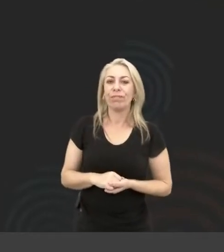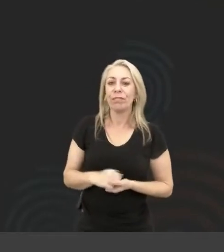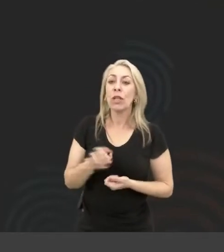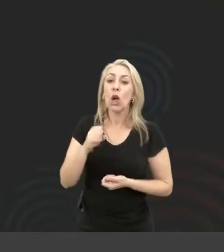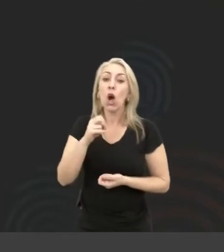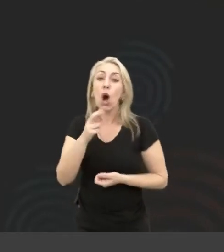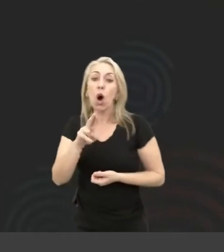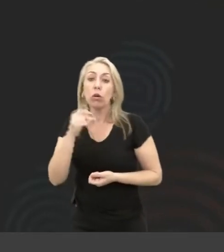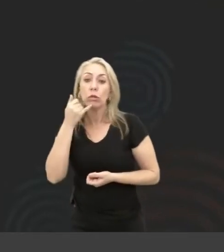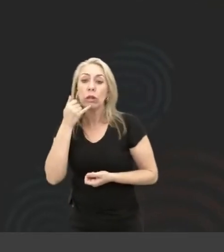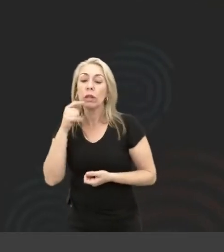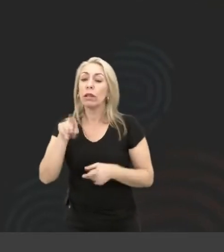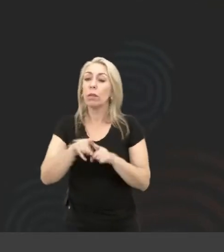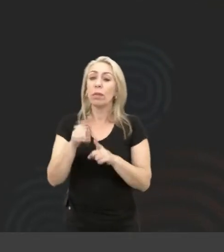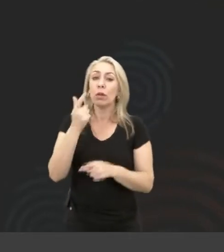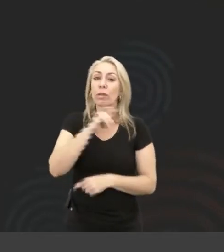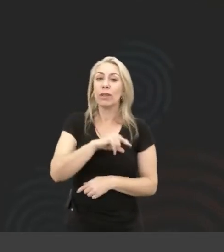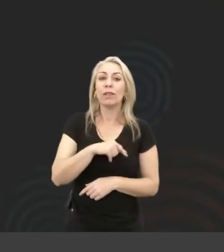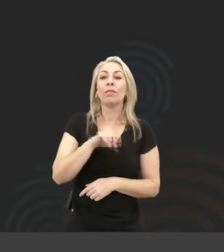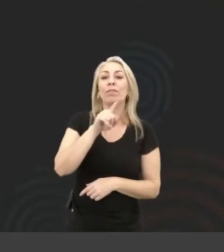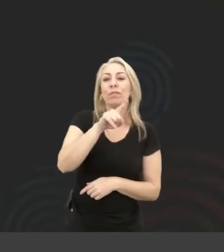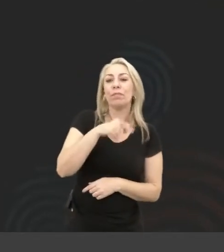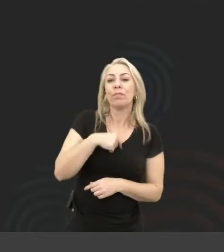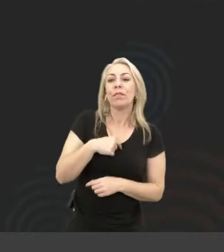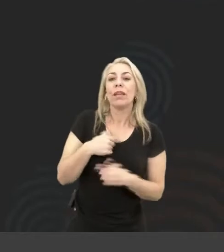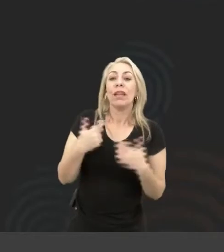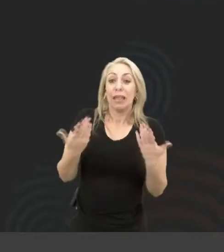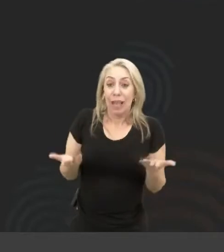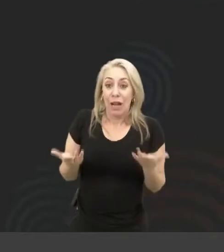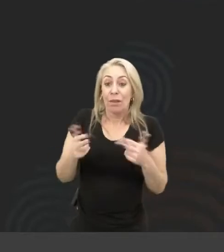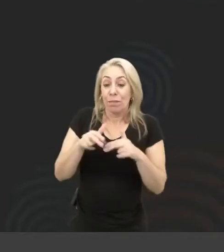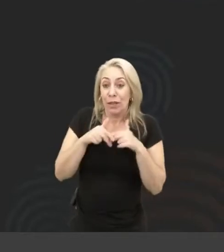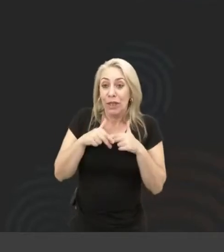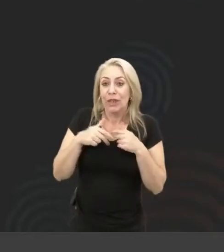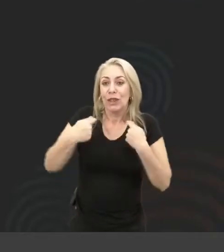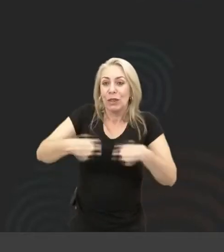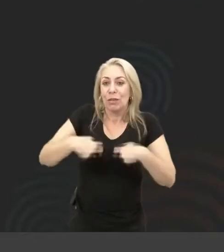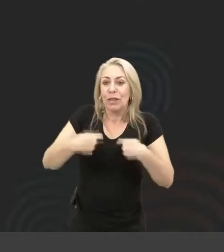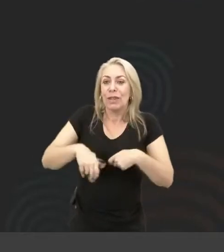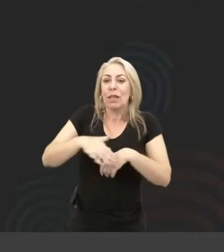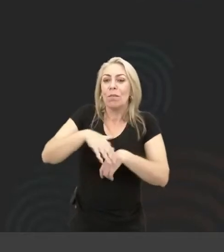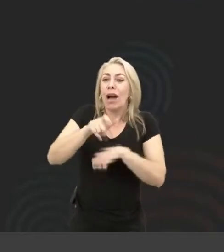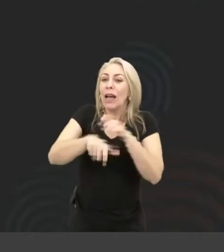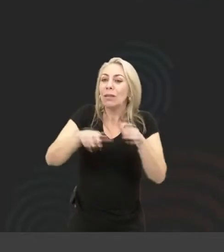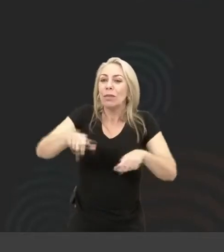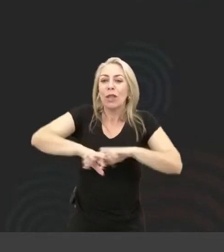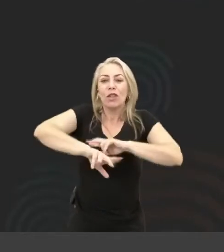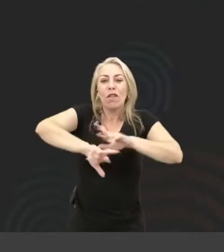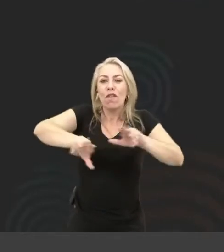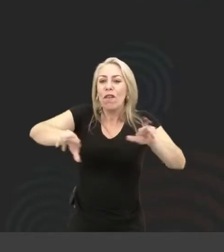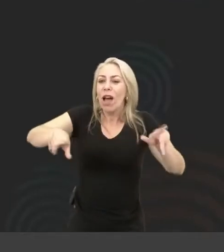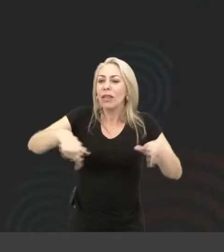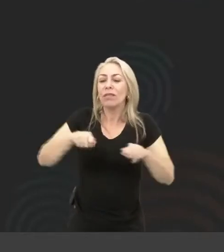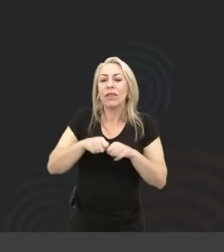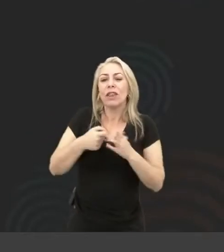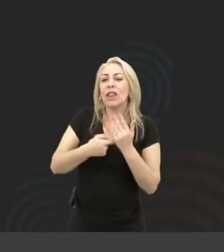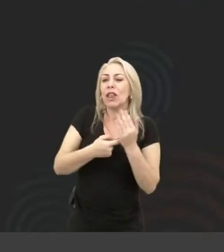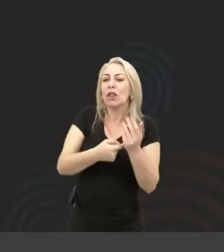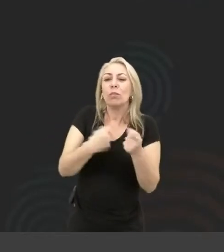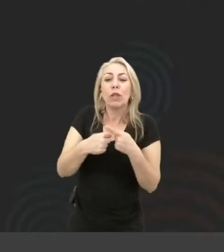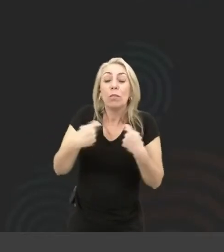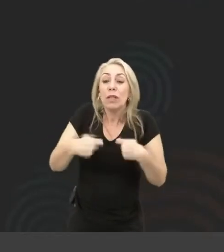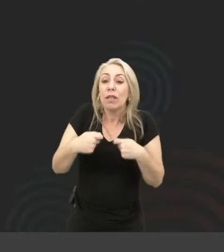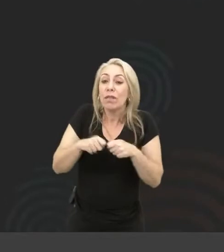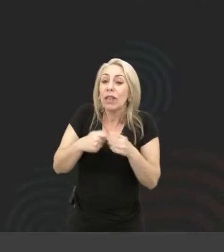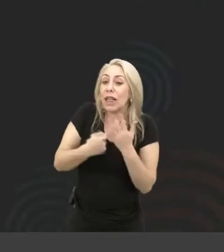Não, é isso. É por isso que a gente precisa, então, de mais pessoas diversas fazendo a tecnologia, porque a gente precisa fazer